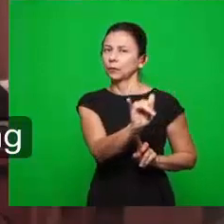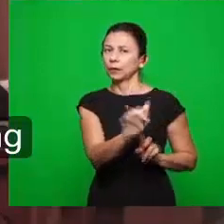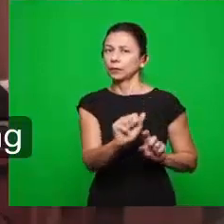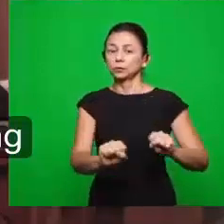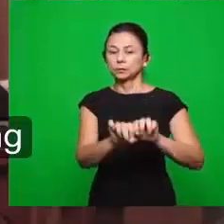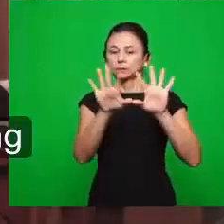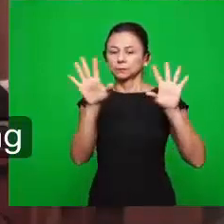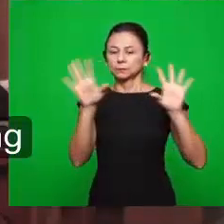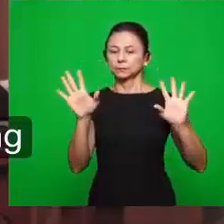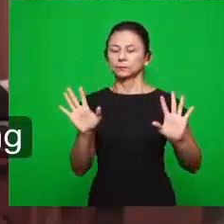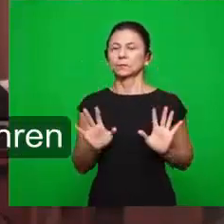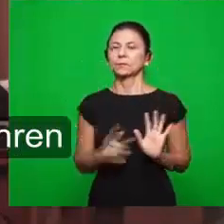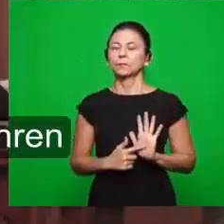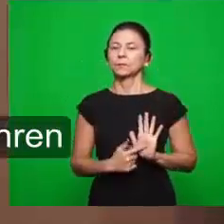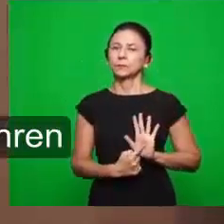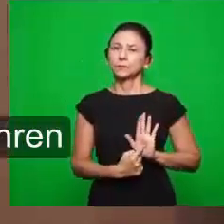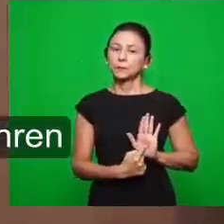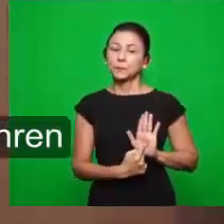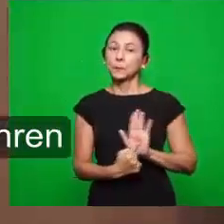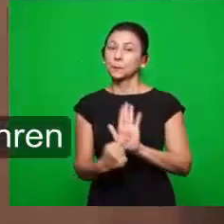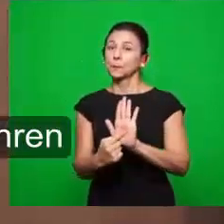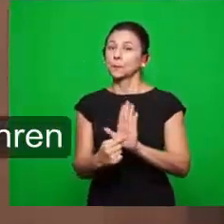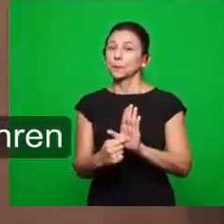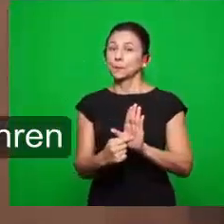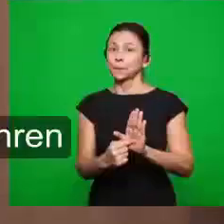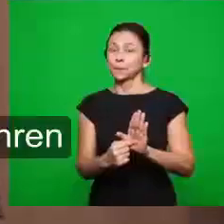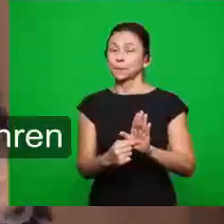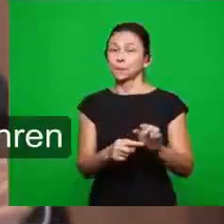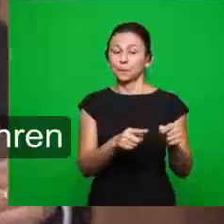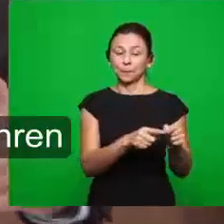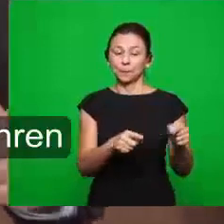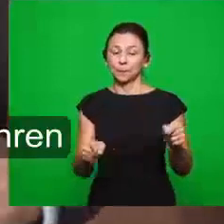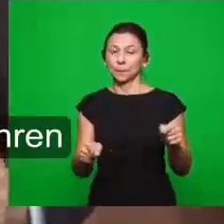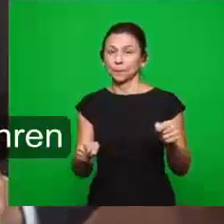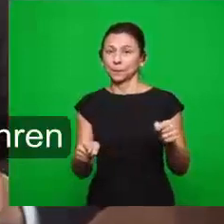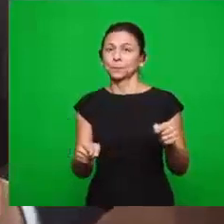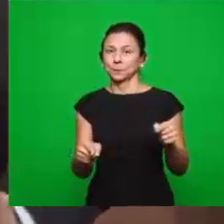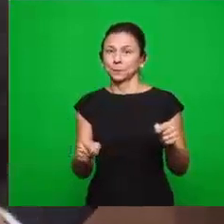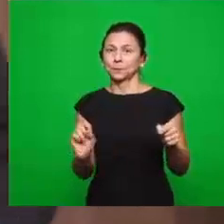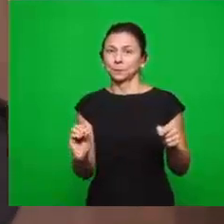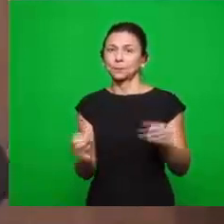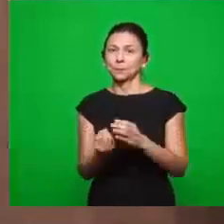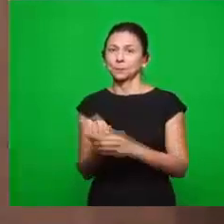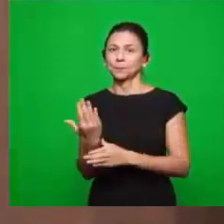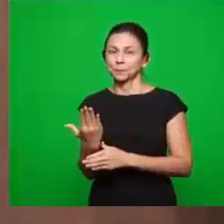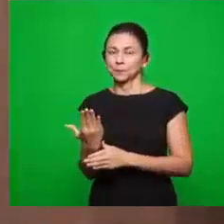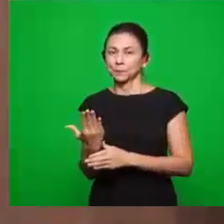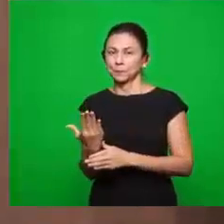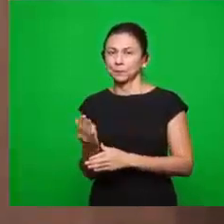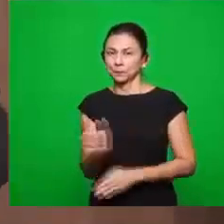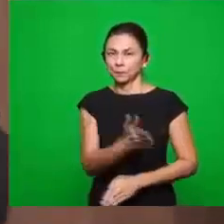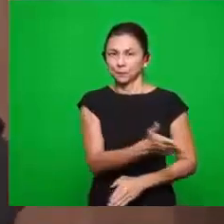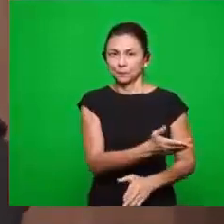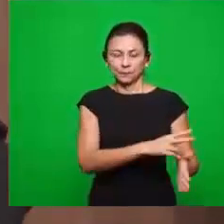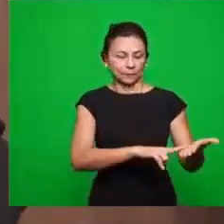claro, apontando já para o outro período que virá. Vejam os irmãos. Agora nós vamos entrar para a